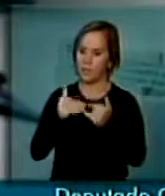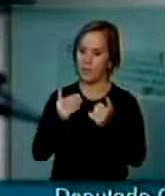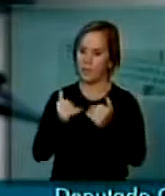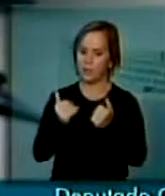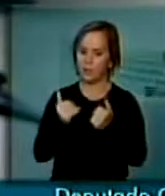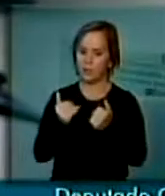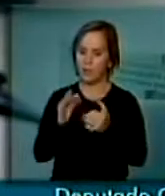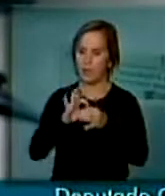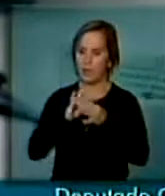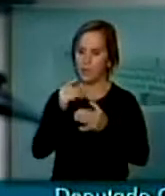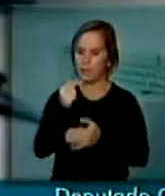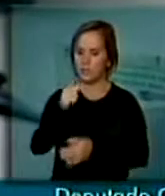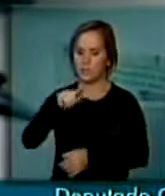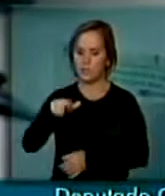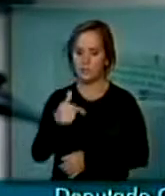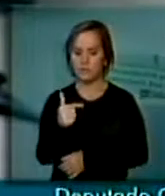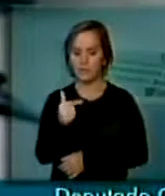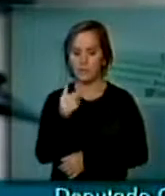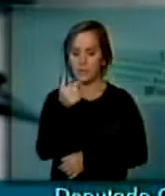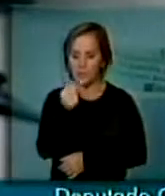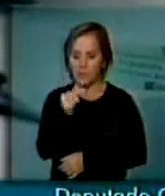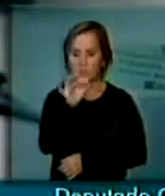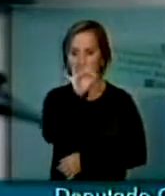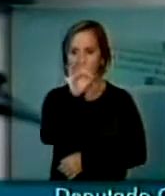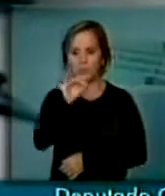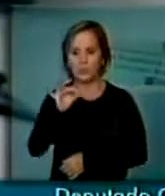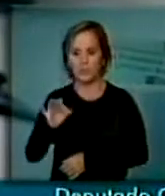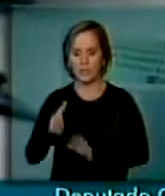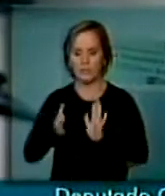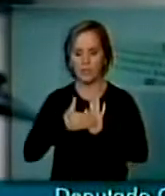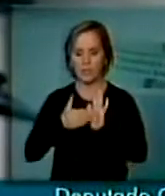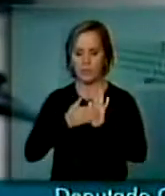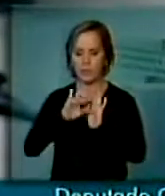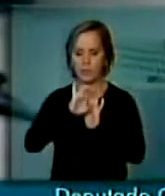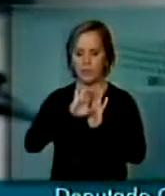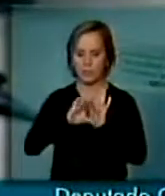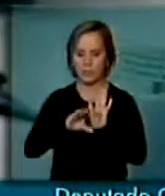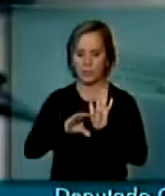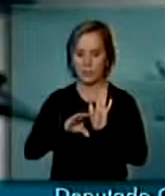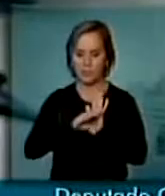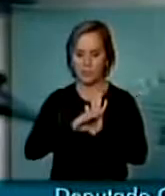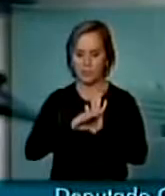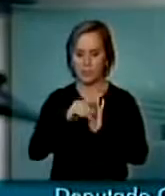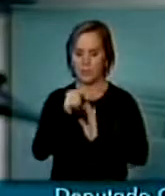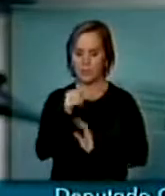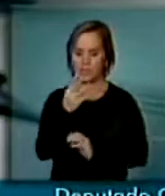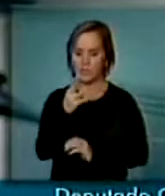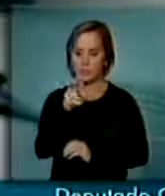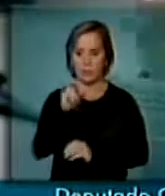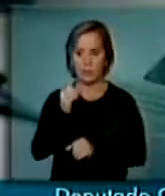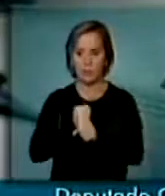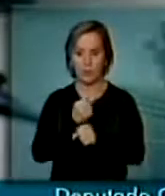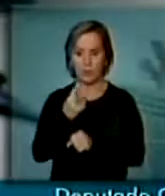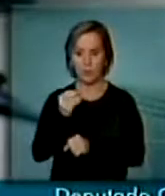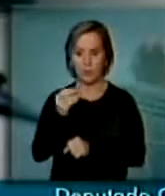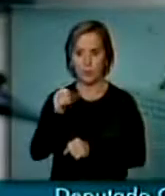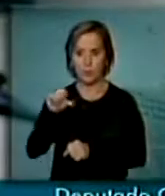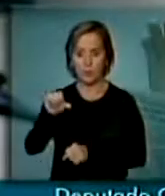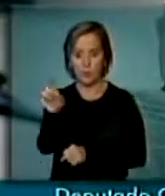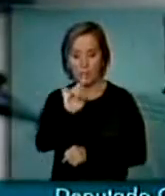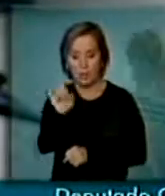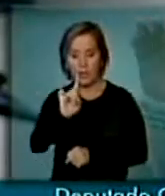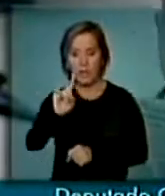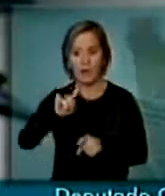% da proposta de emenda à Constituição 745-2009, quando, na verdade, é medida provisória